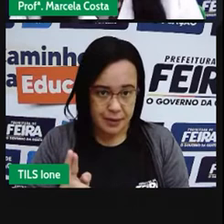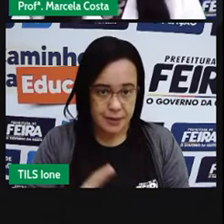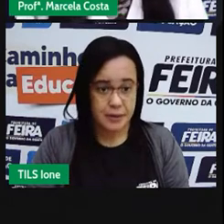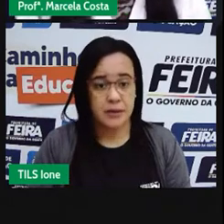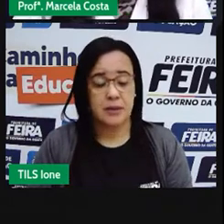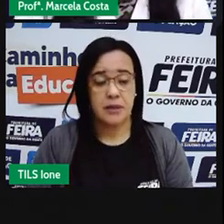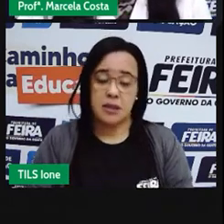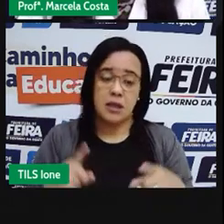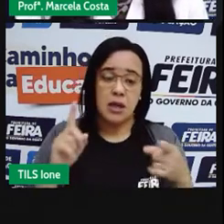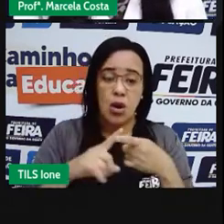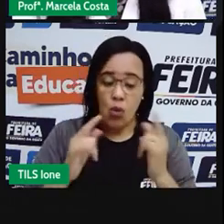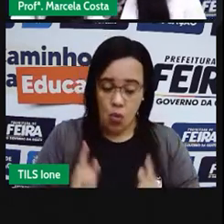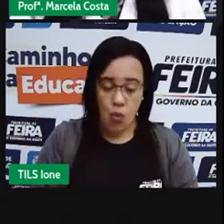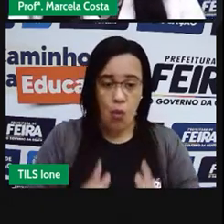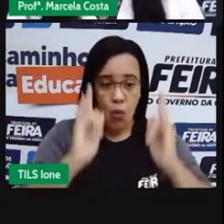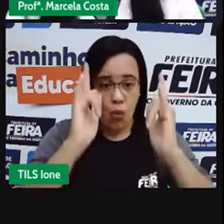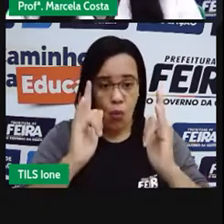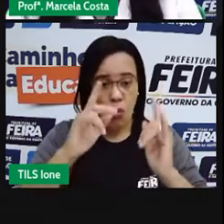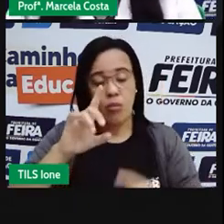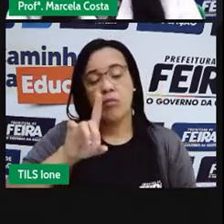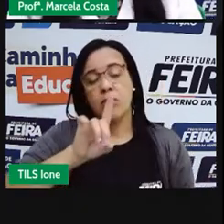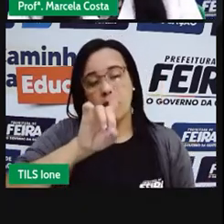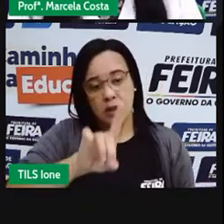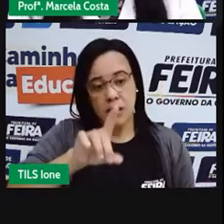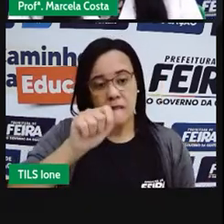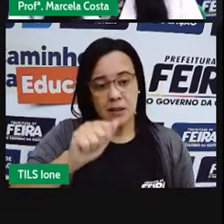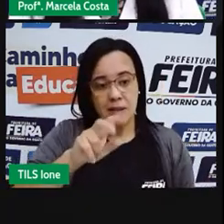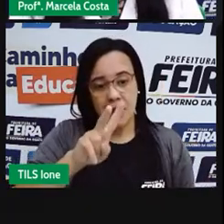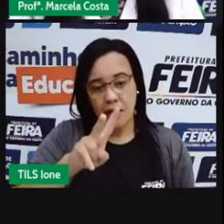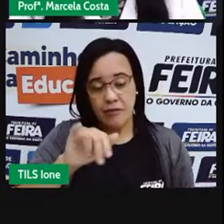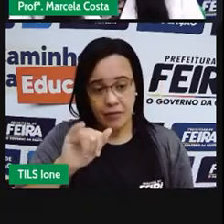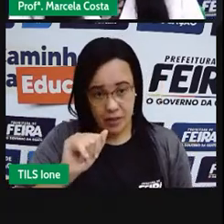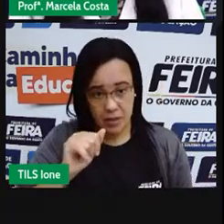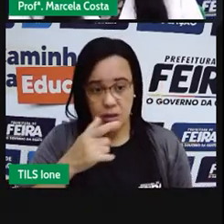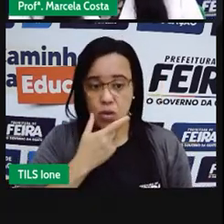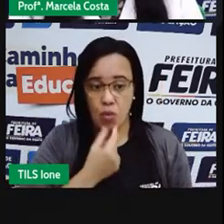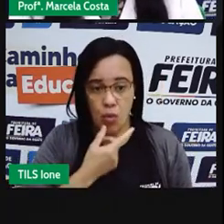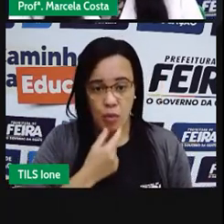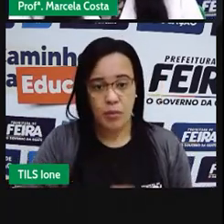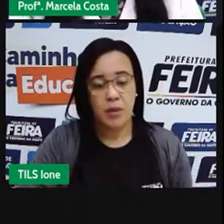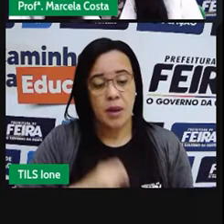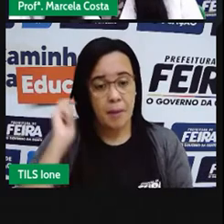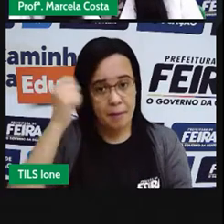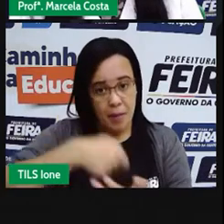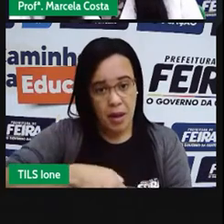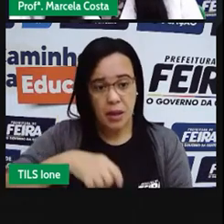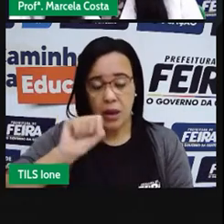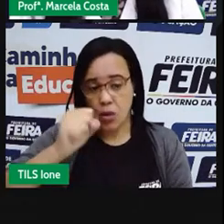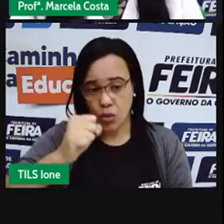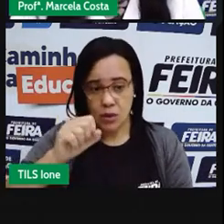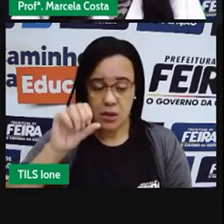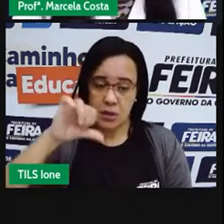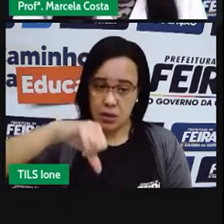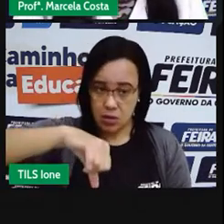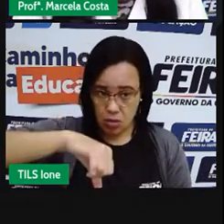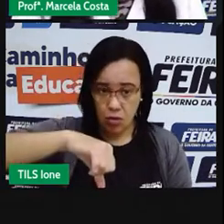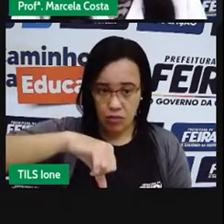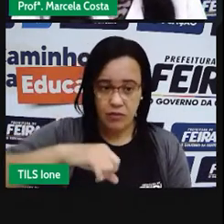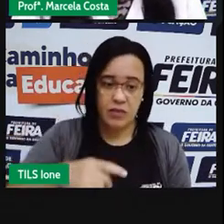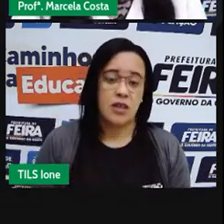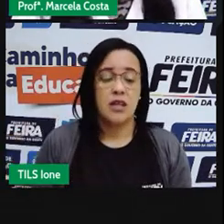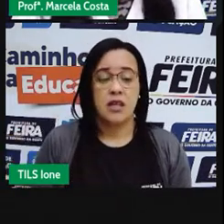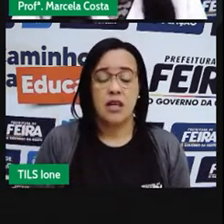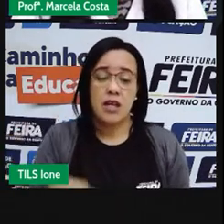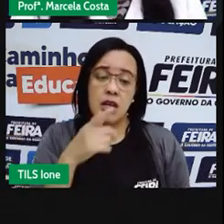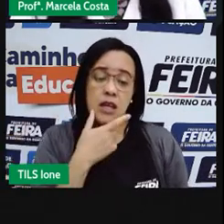O apartamento de Davi teve que pagar 89 reais. E o apartamento de